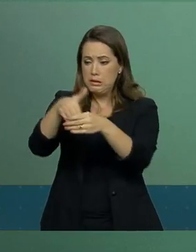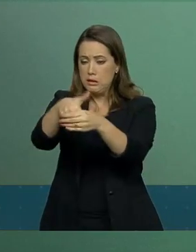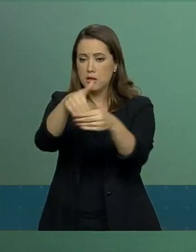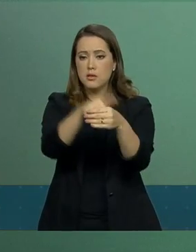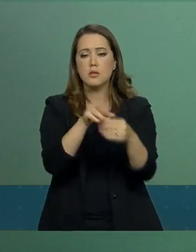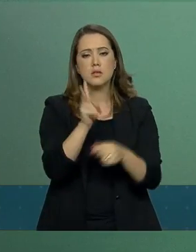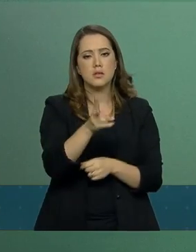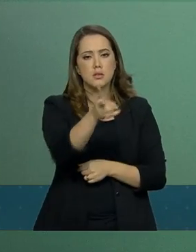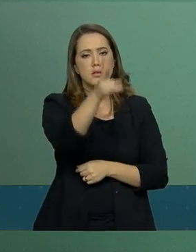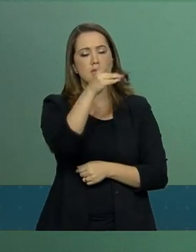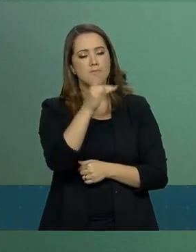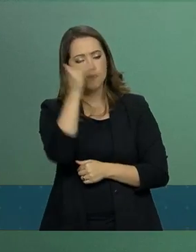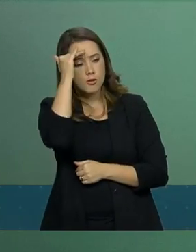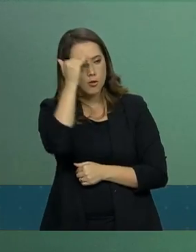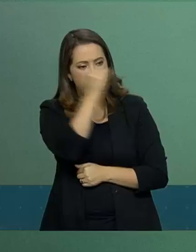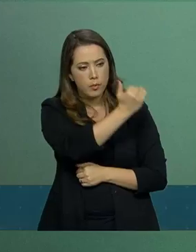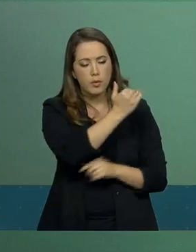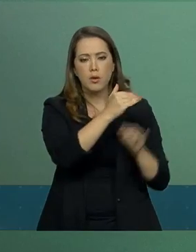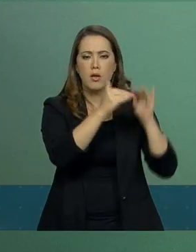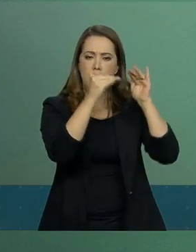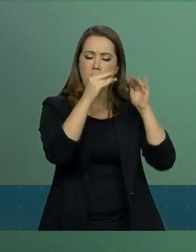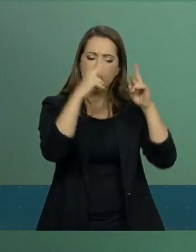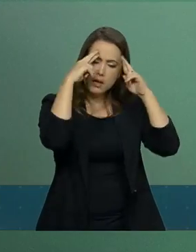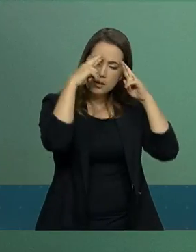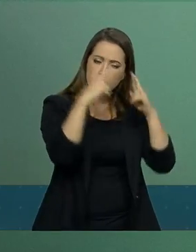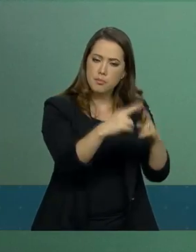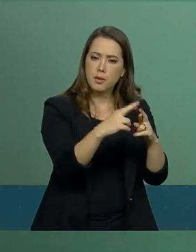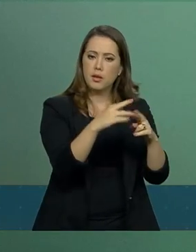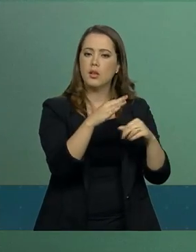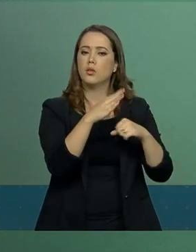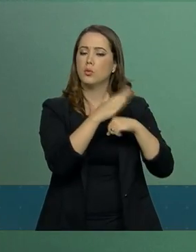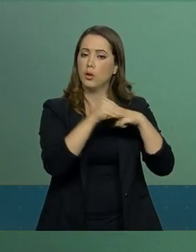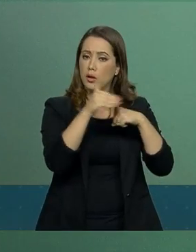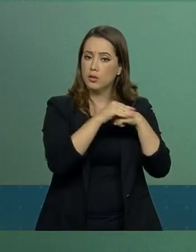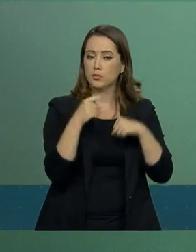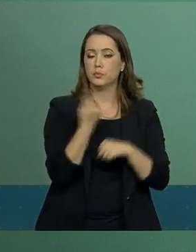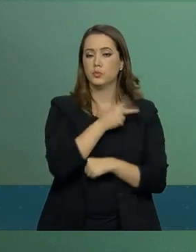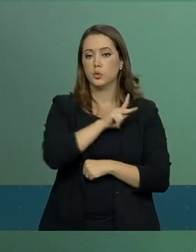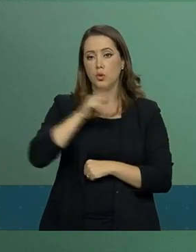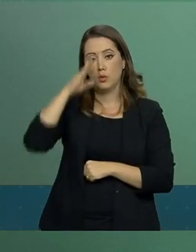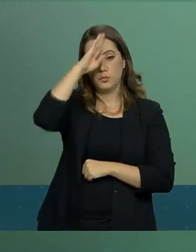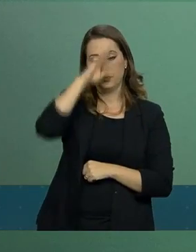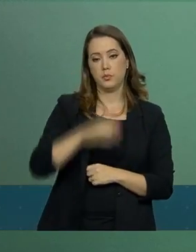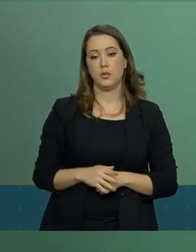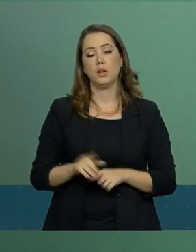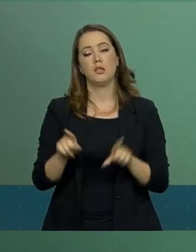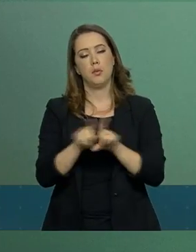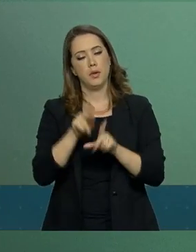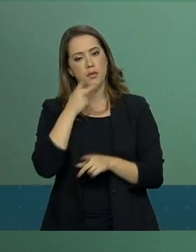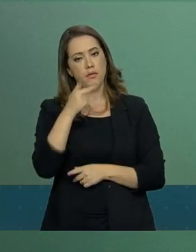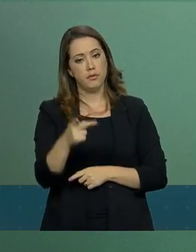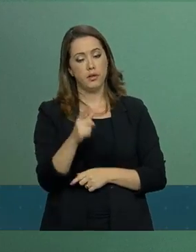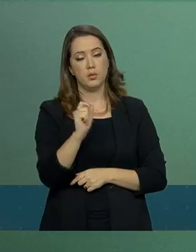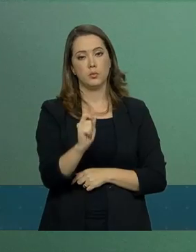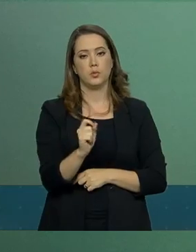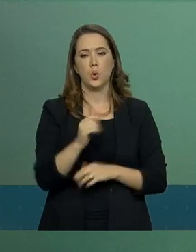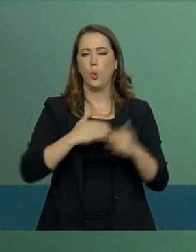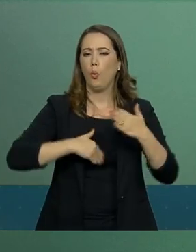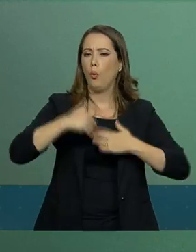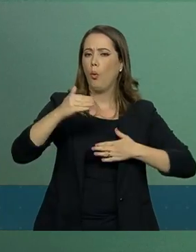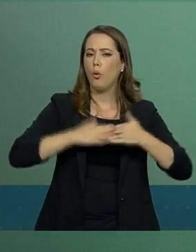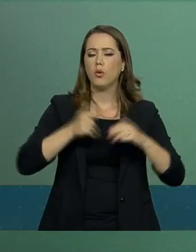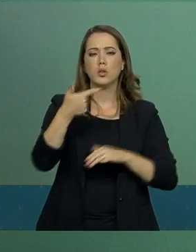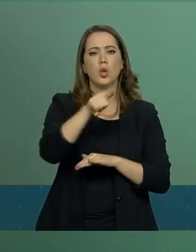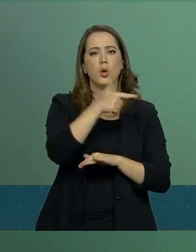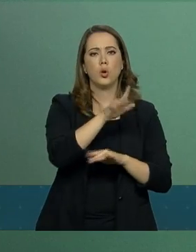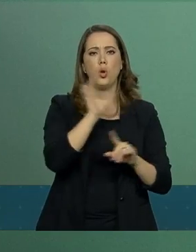eternos do nosso presidente. O presidente também ressaltou, de forma genérica, que quaisquer